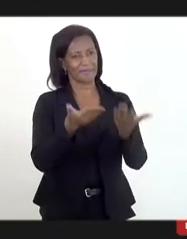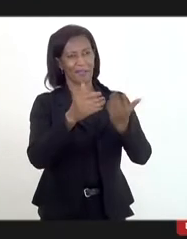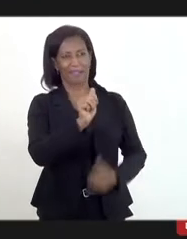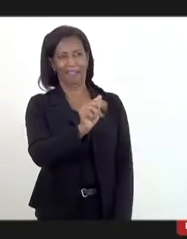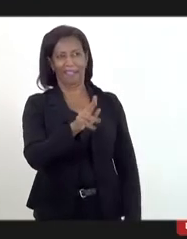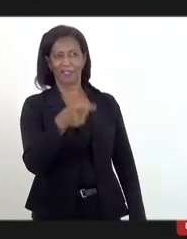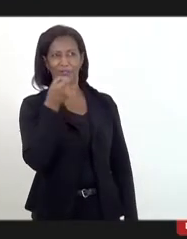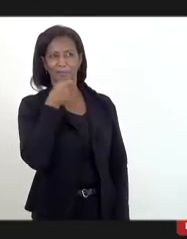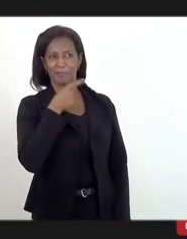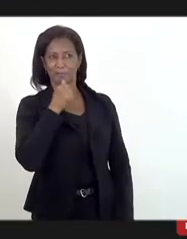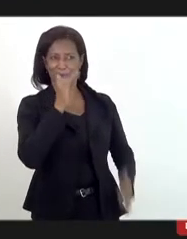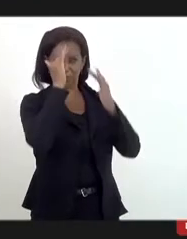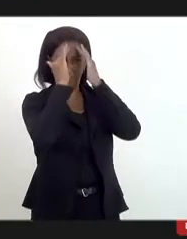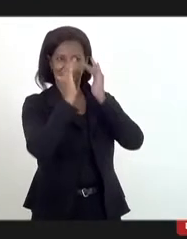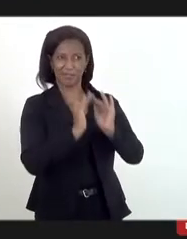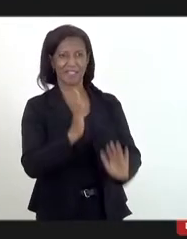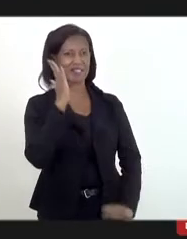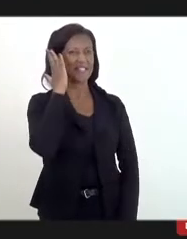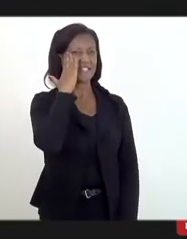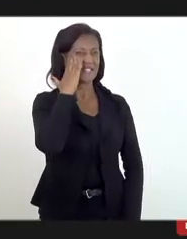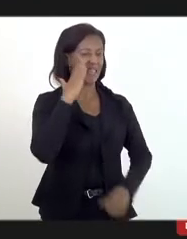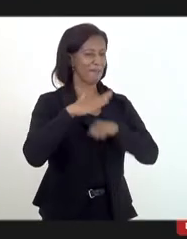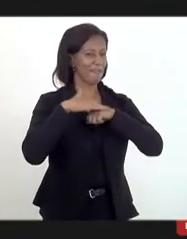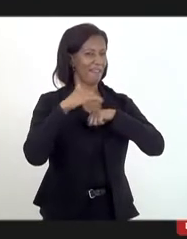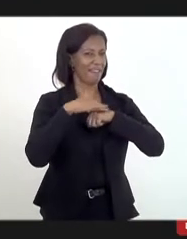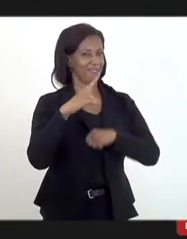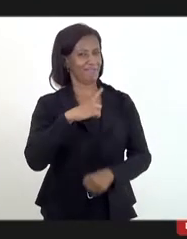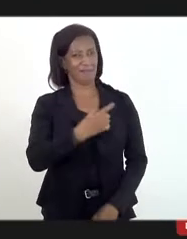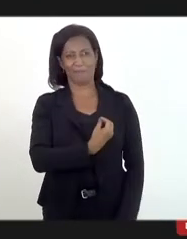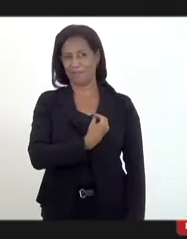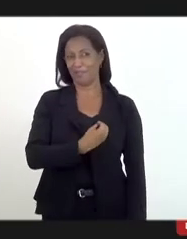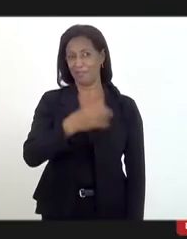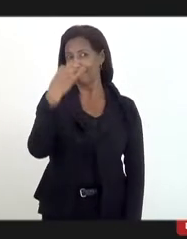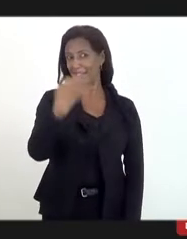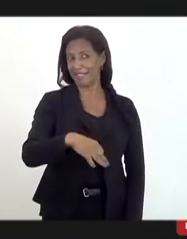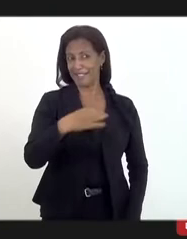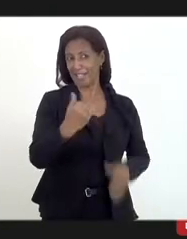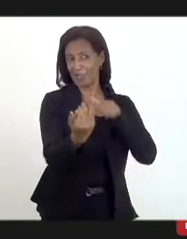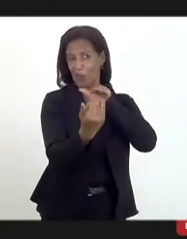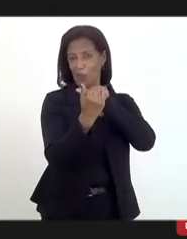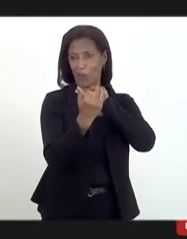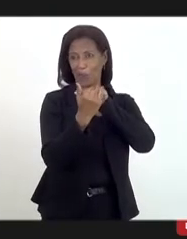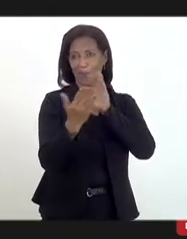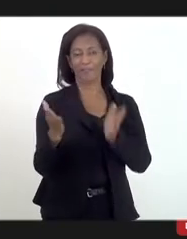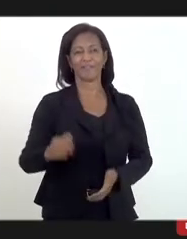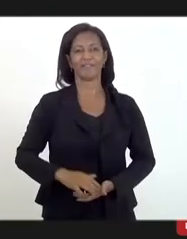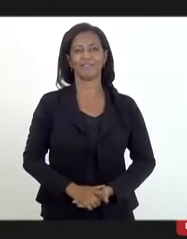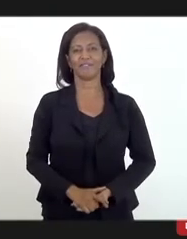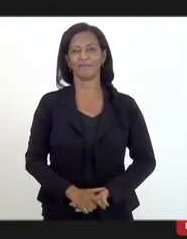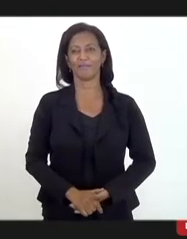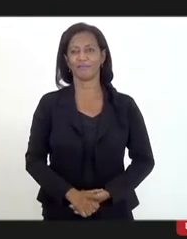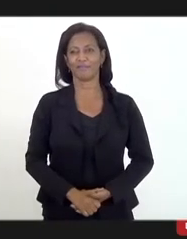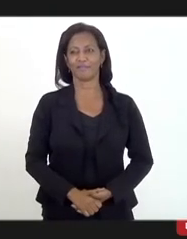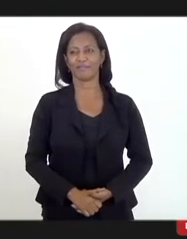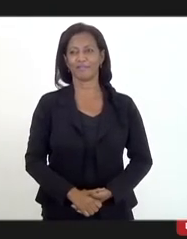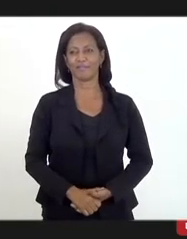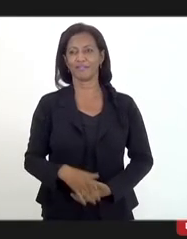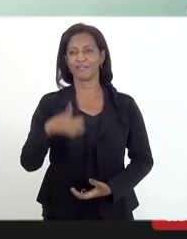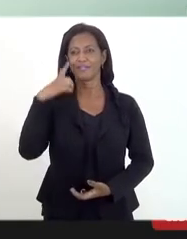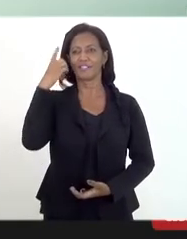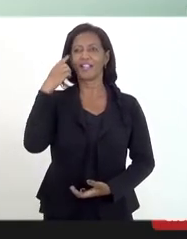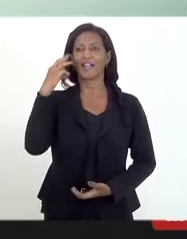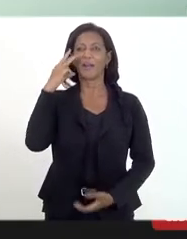Atila Nunes, com todo o respeito, porque ele sabe do carinho que eu tenho para ele. Está certíssimo, deputada Marta Rocha. Favorável. Deputada Mônica